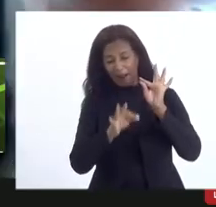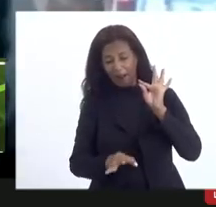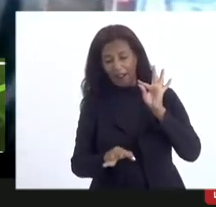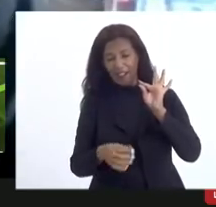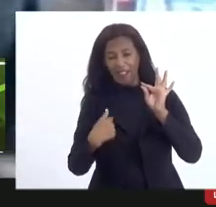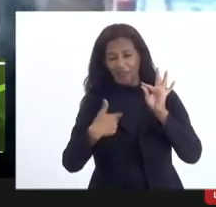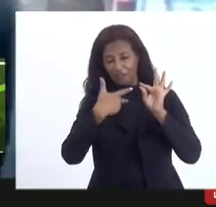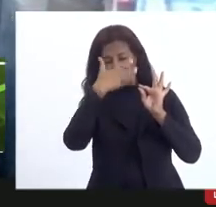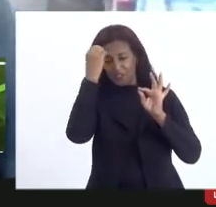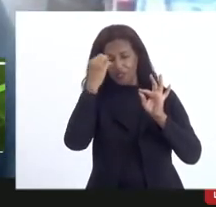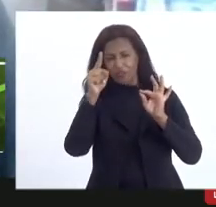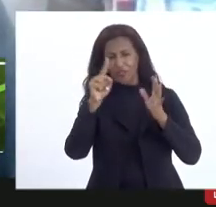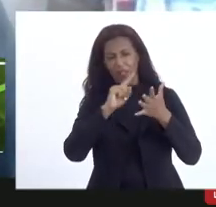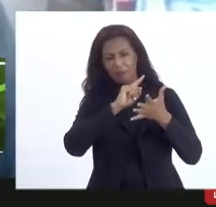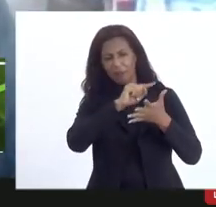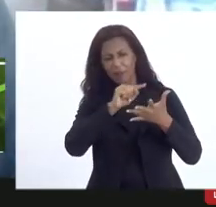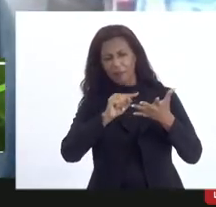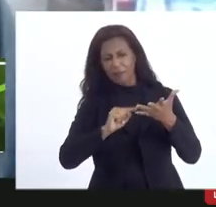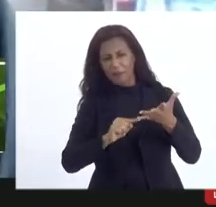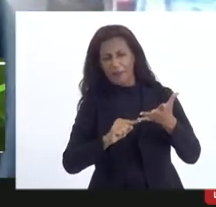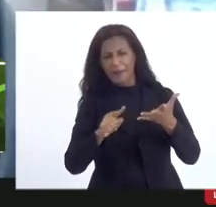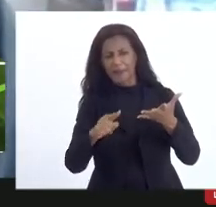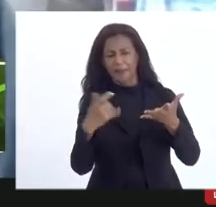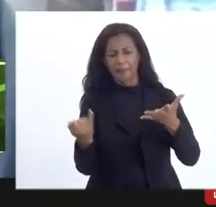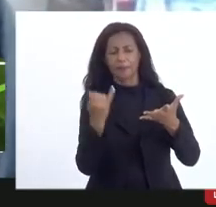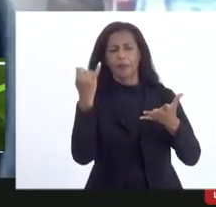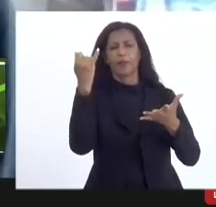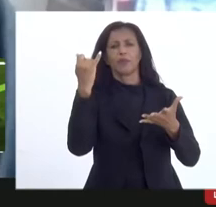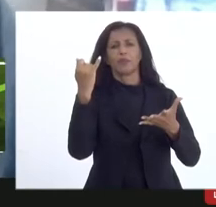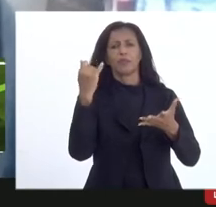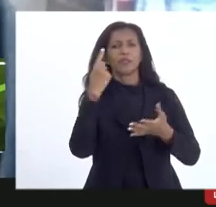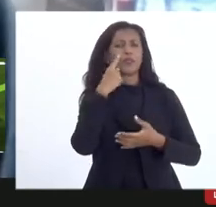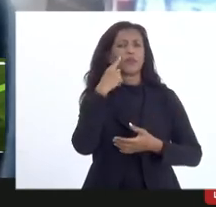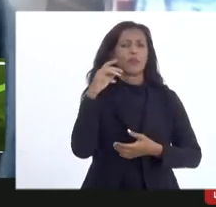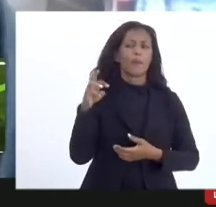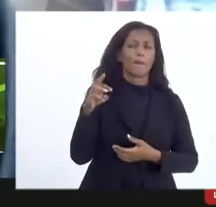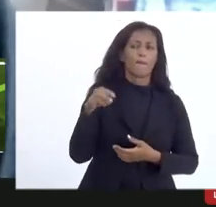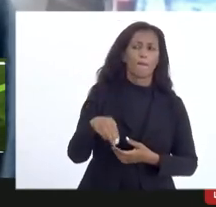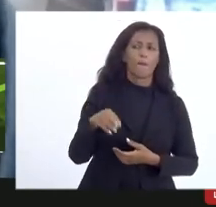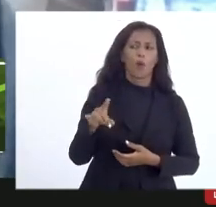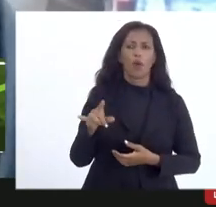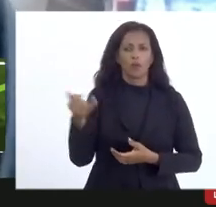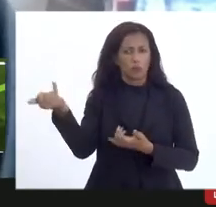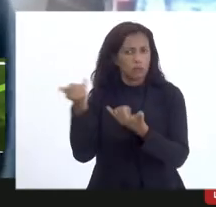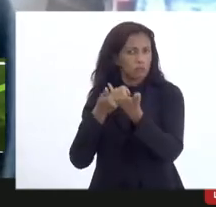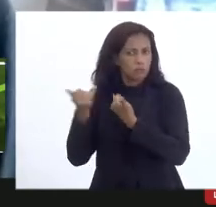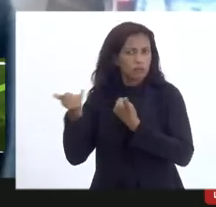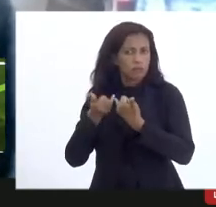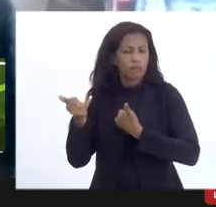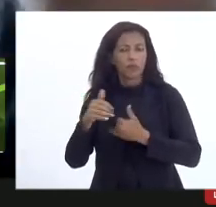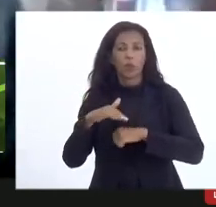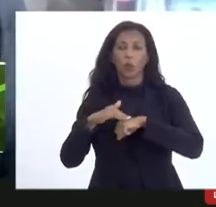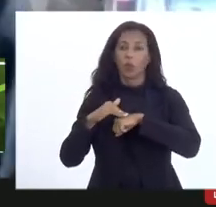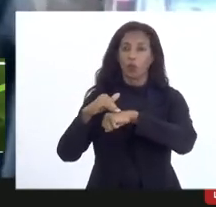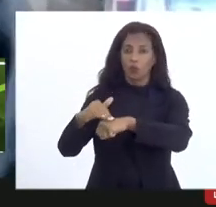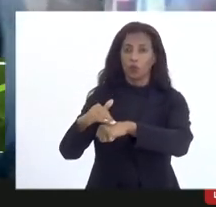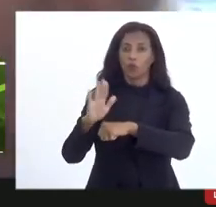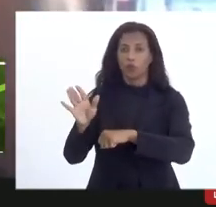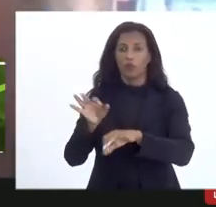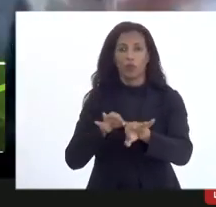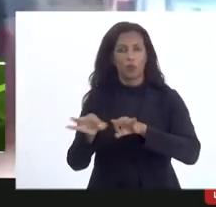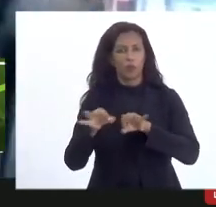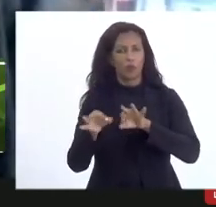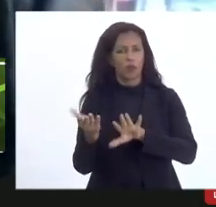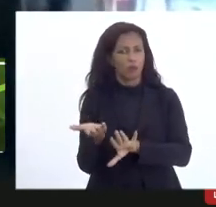você fez uma série de considerações que eu vi a Morgana já tinha me dito quando falou contigo que tinha esse projeto